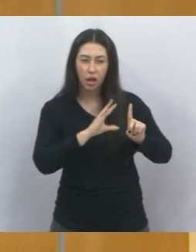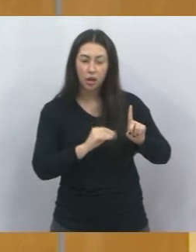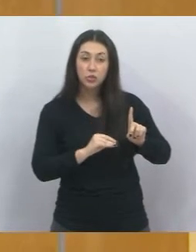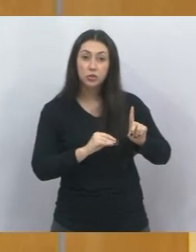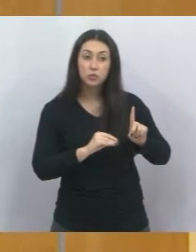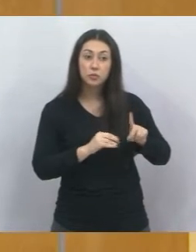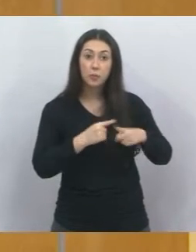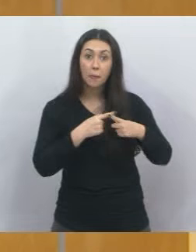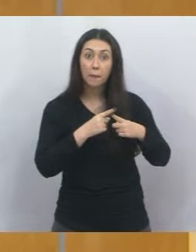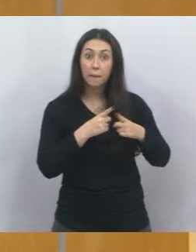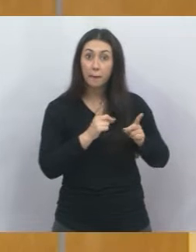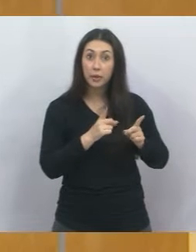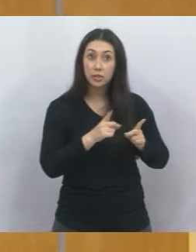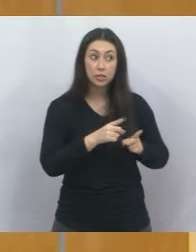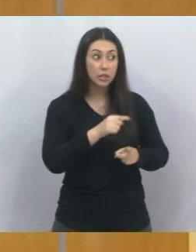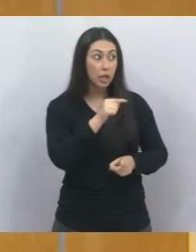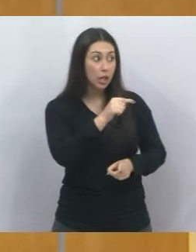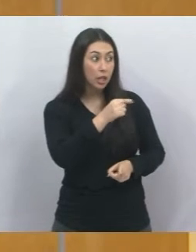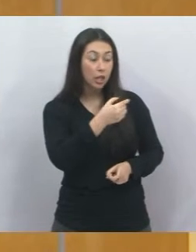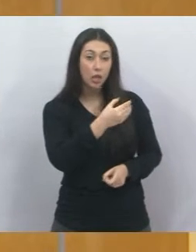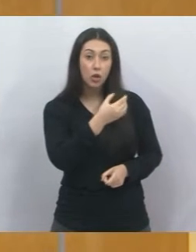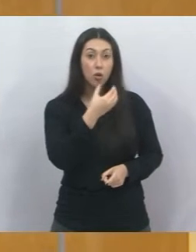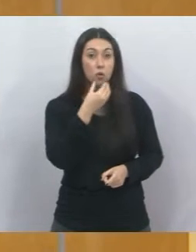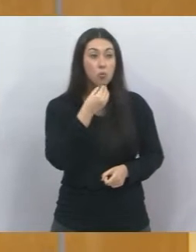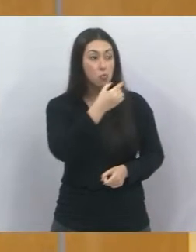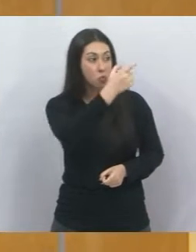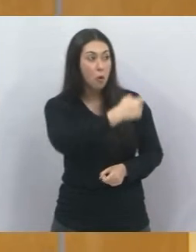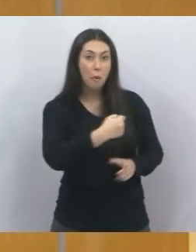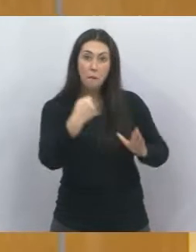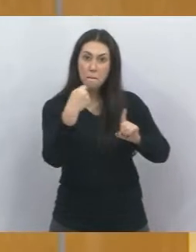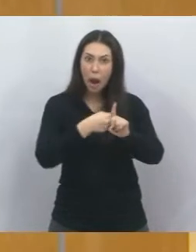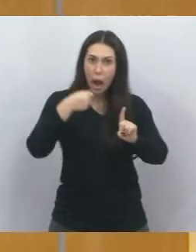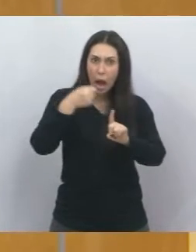ela foi brutamente espancada.